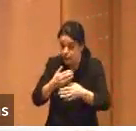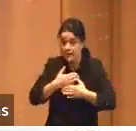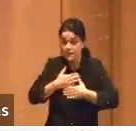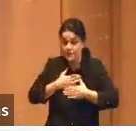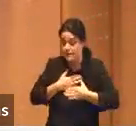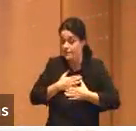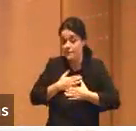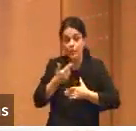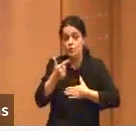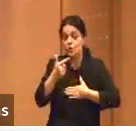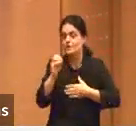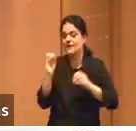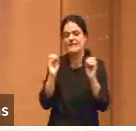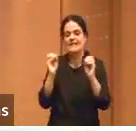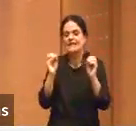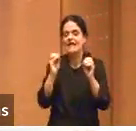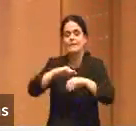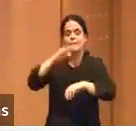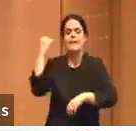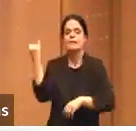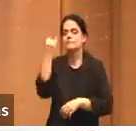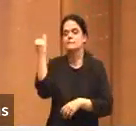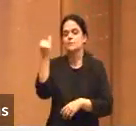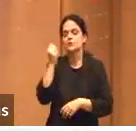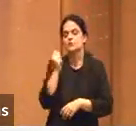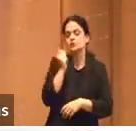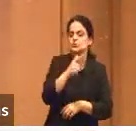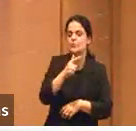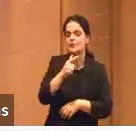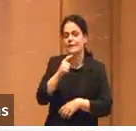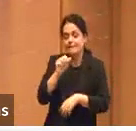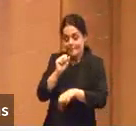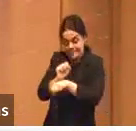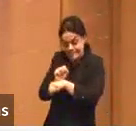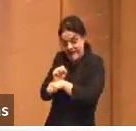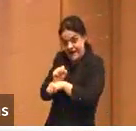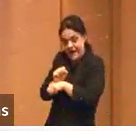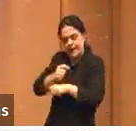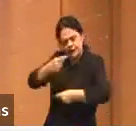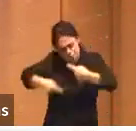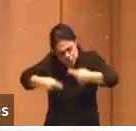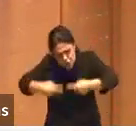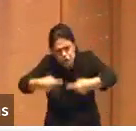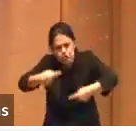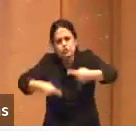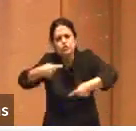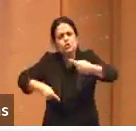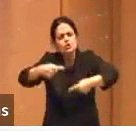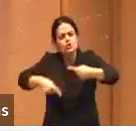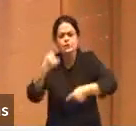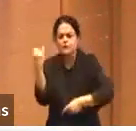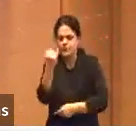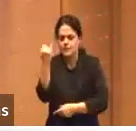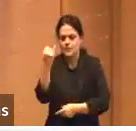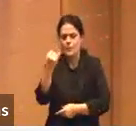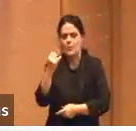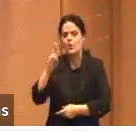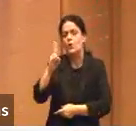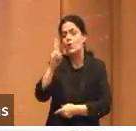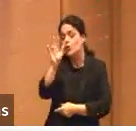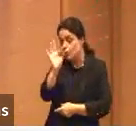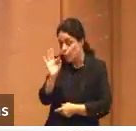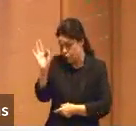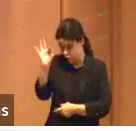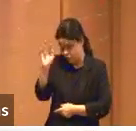vida para discutirmos um pouco esse assunto. Tenho dado muitas oficinas, a próxima é na UF, um